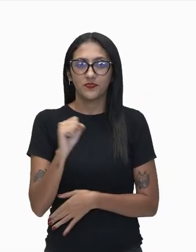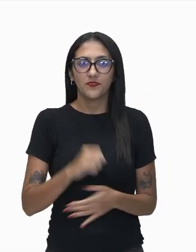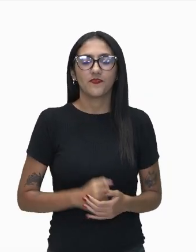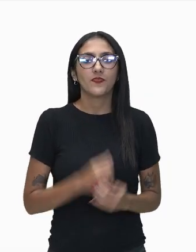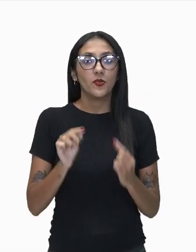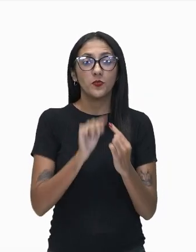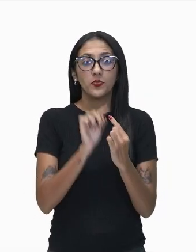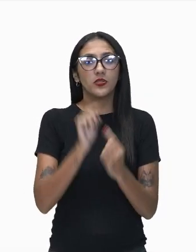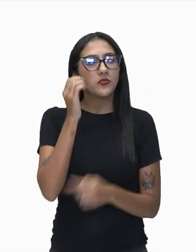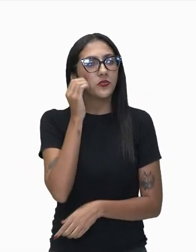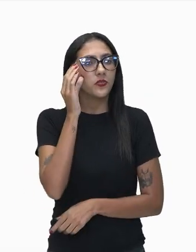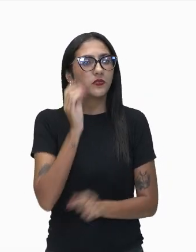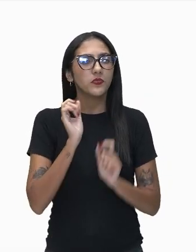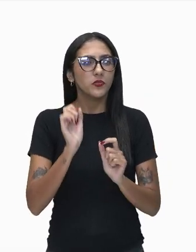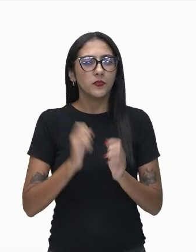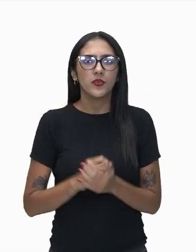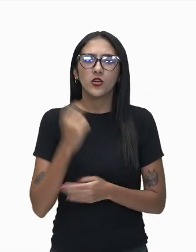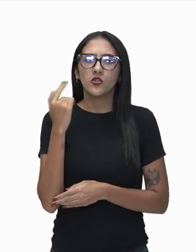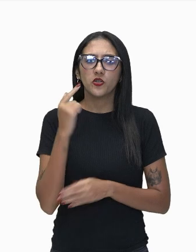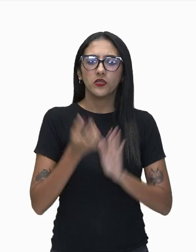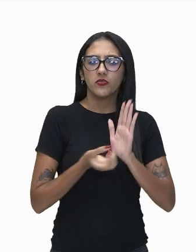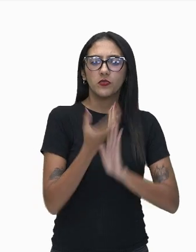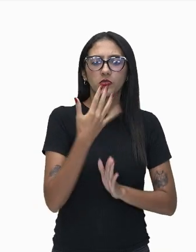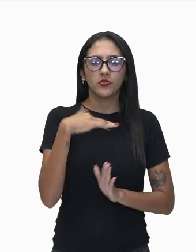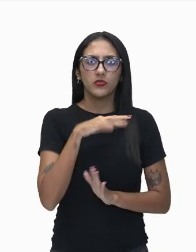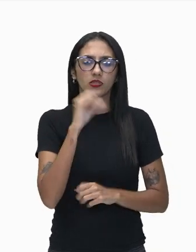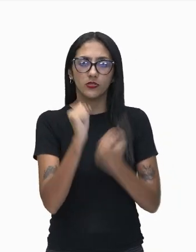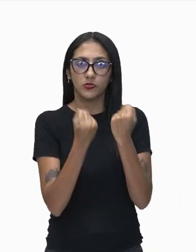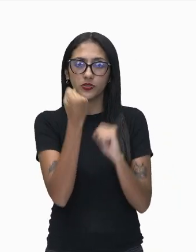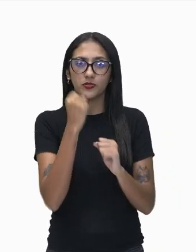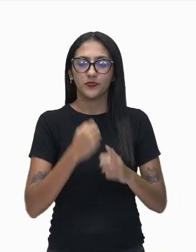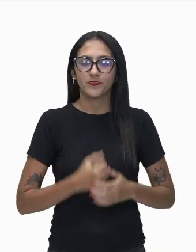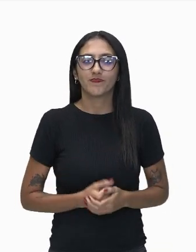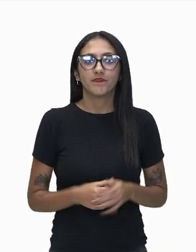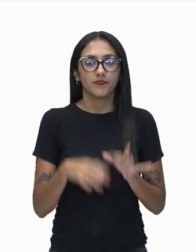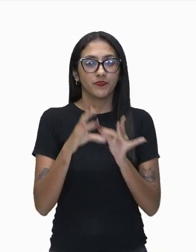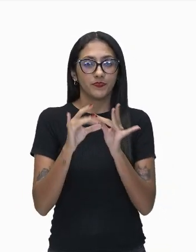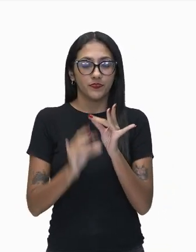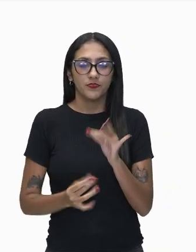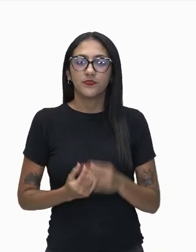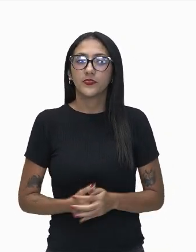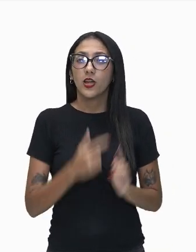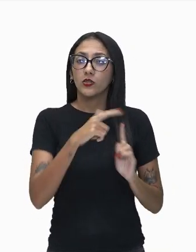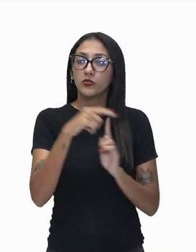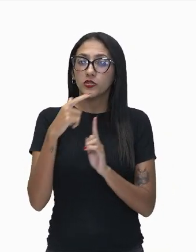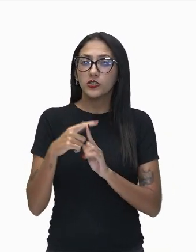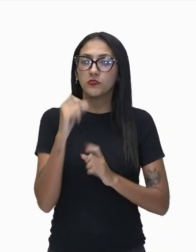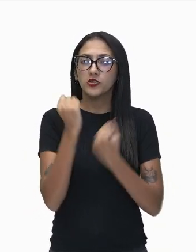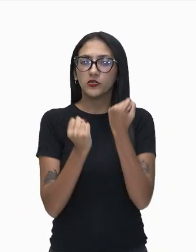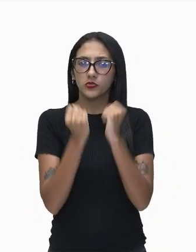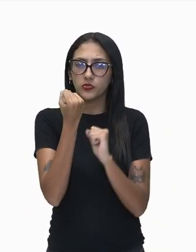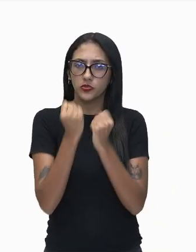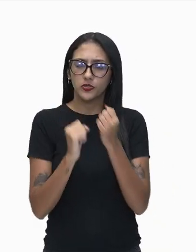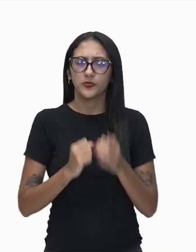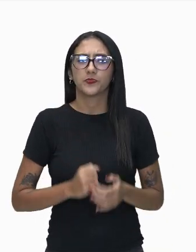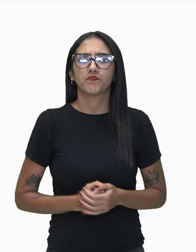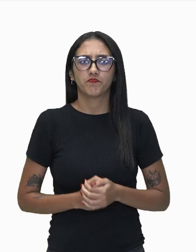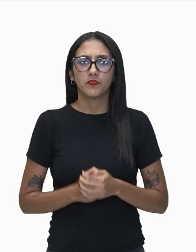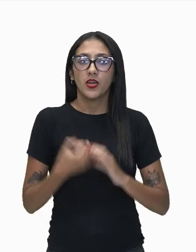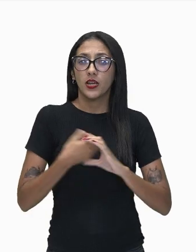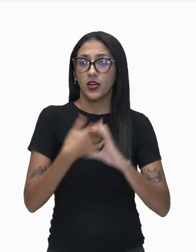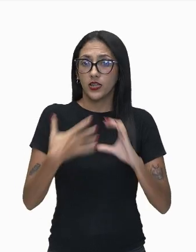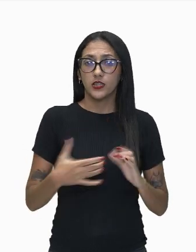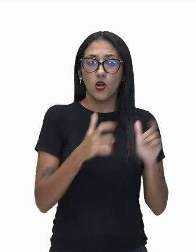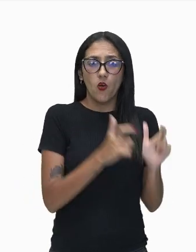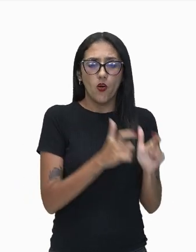cujo objeto de conhecimento é geografia da produção industrial e o detalhamento tipos de indústria, fatores